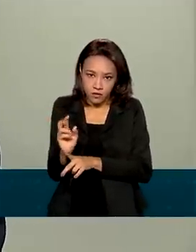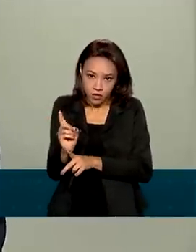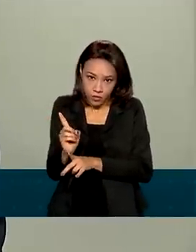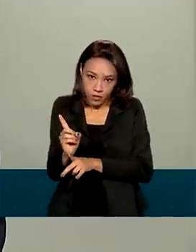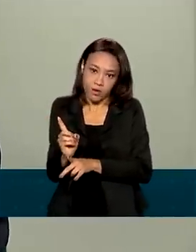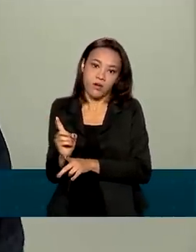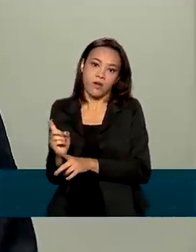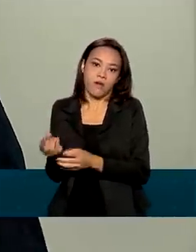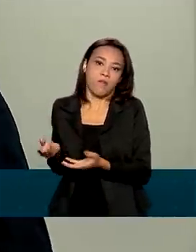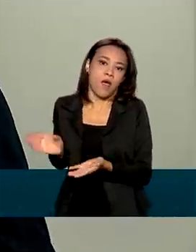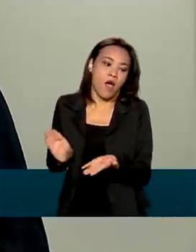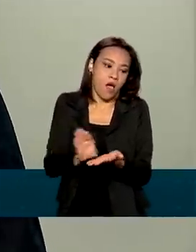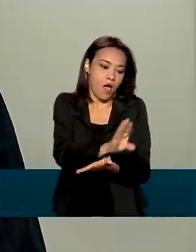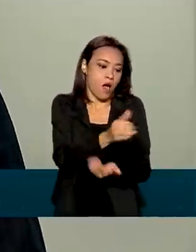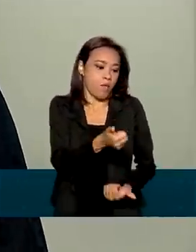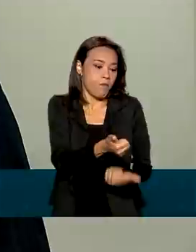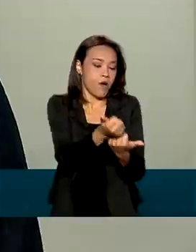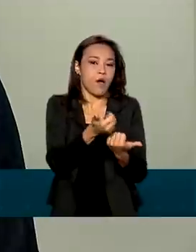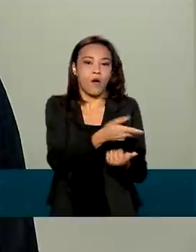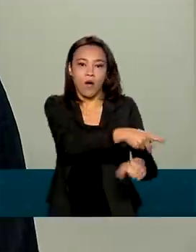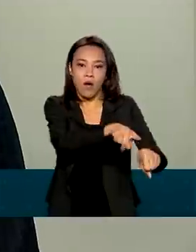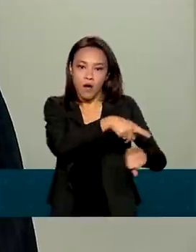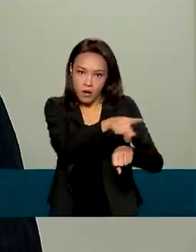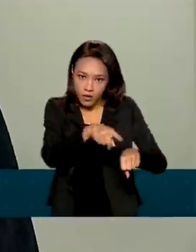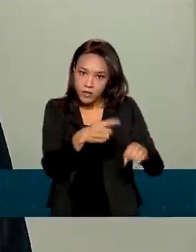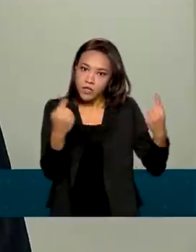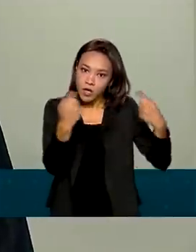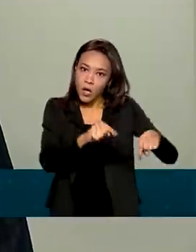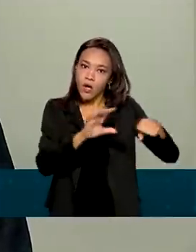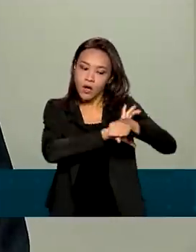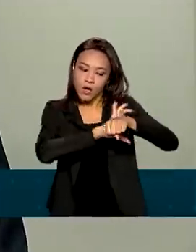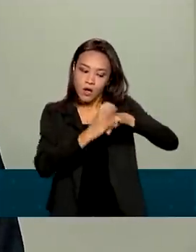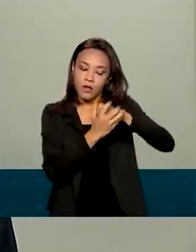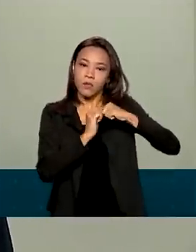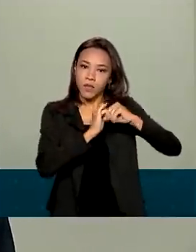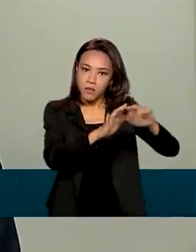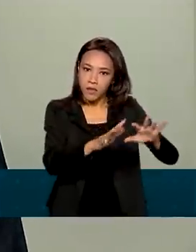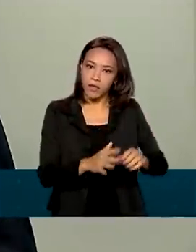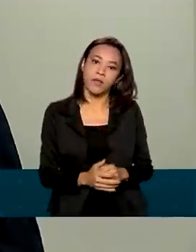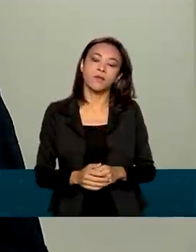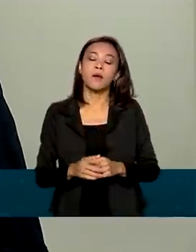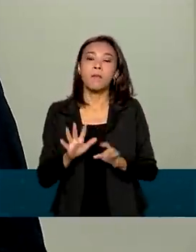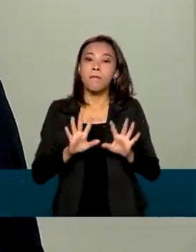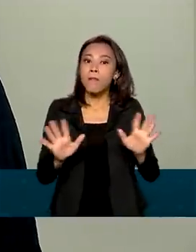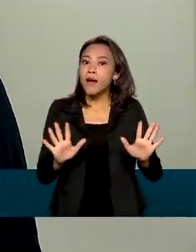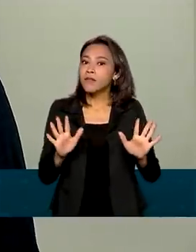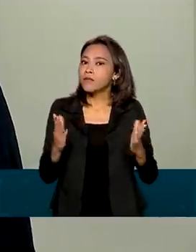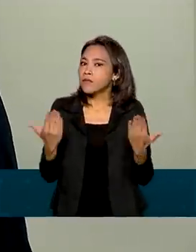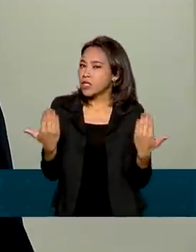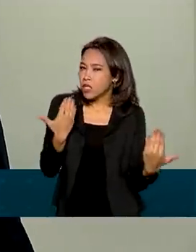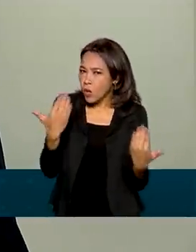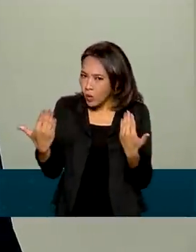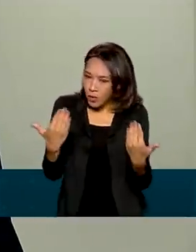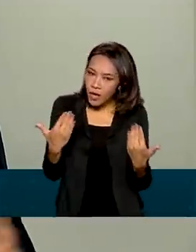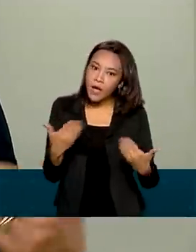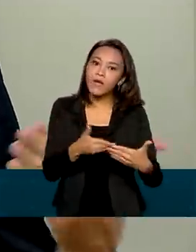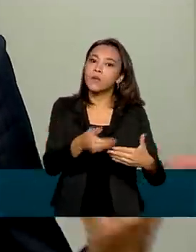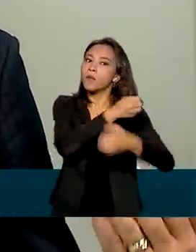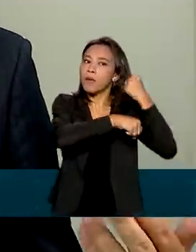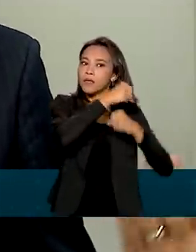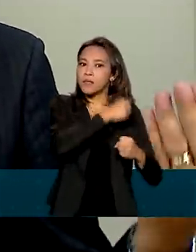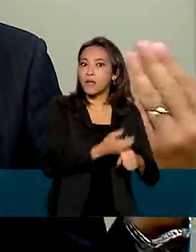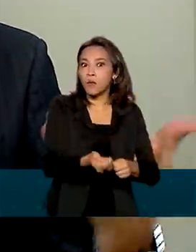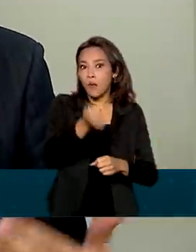à pandemia. Esse recurso parece expressivo, mas não chega a ser comparado ao que o Brasil gastou no ano passado, quase